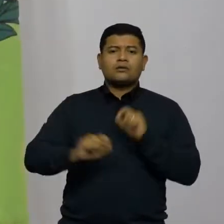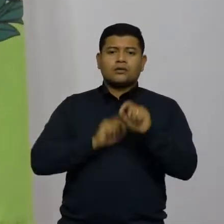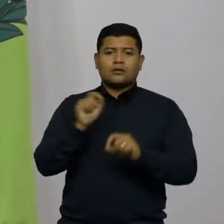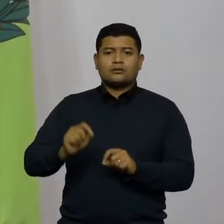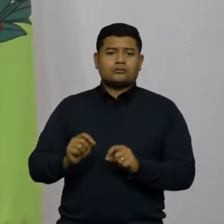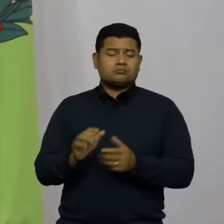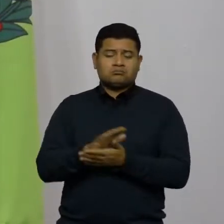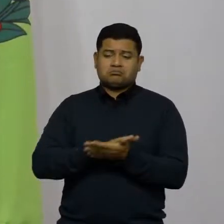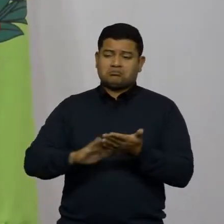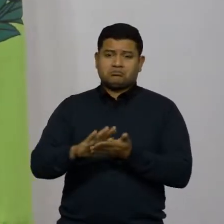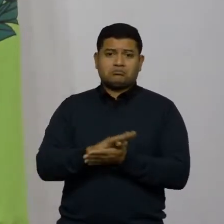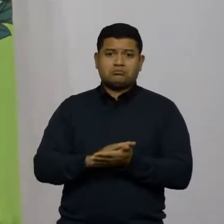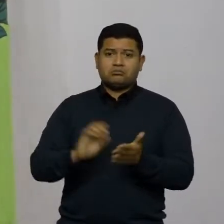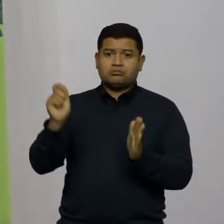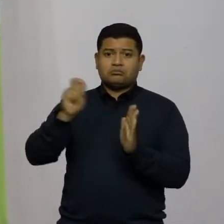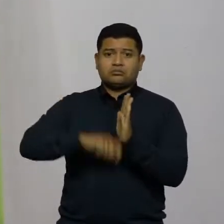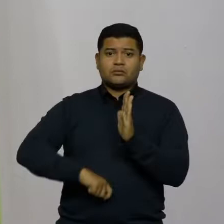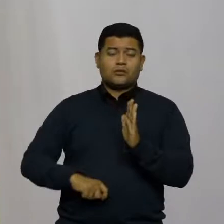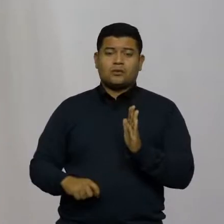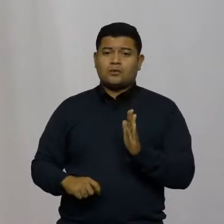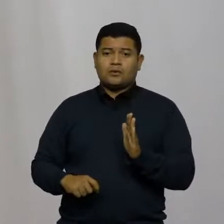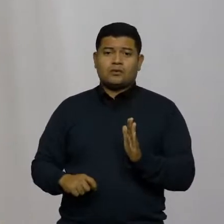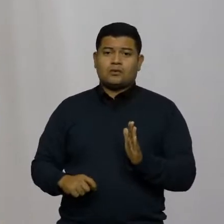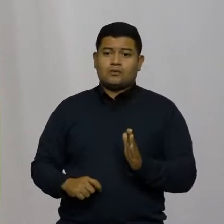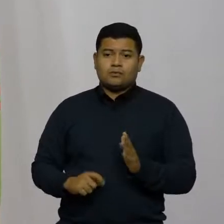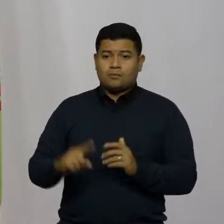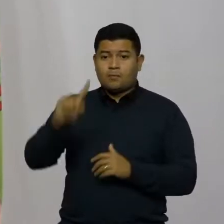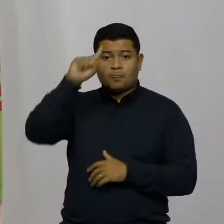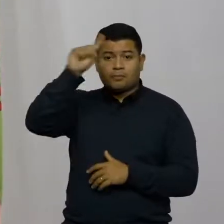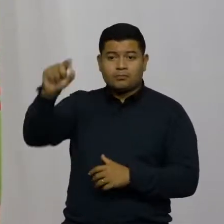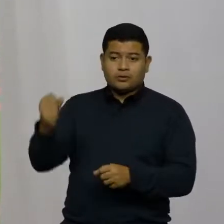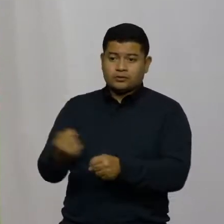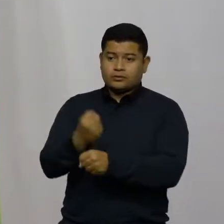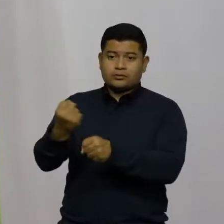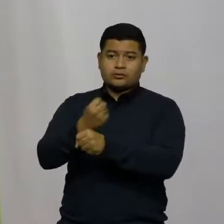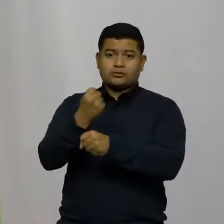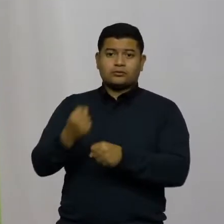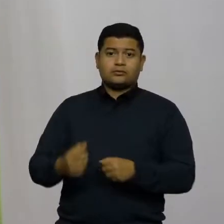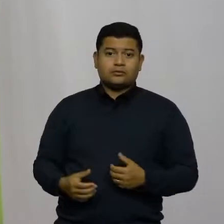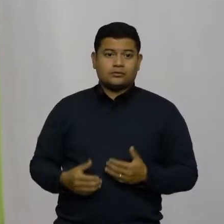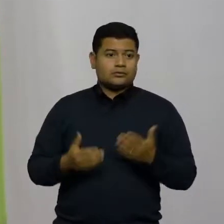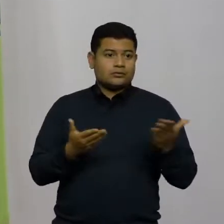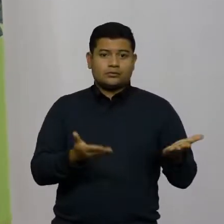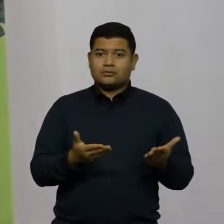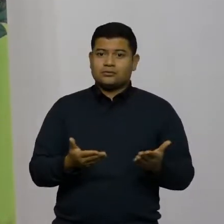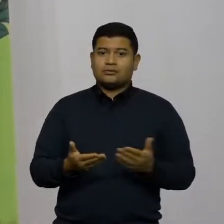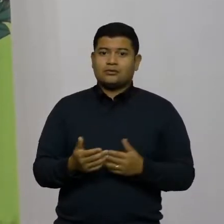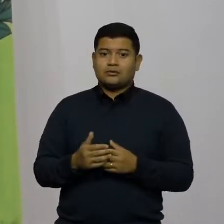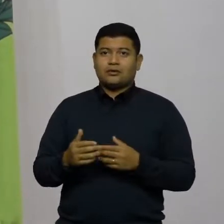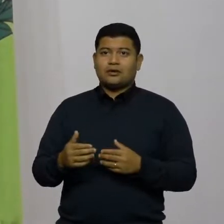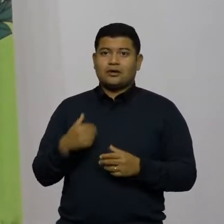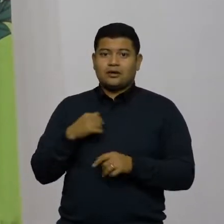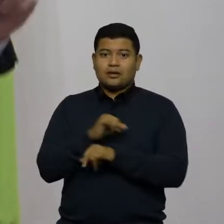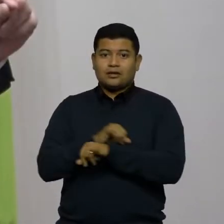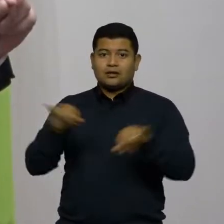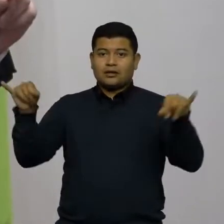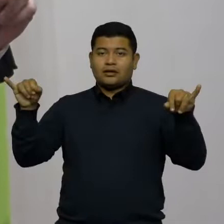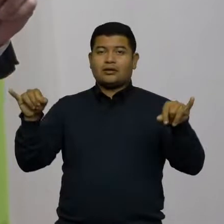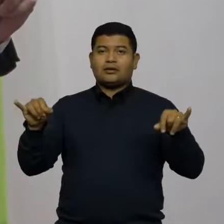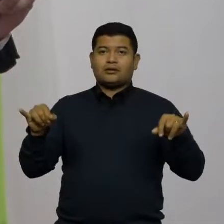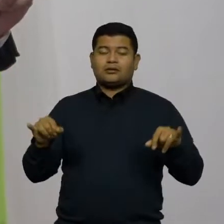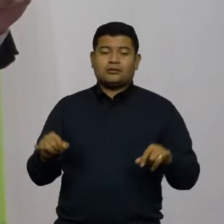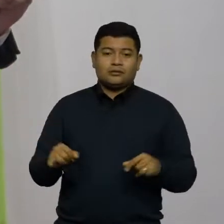de uma ordem de serviço. Ou seja, ele inovou, ele fez lançamento de pedra fundamental